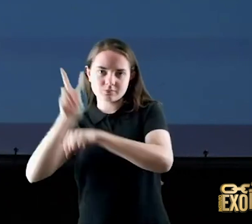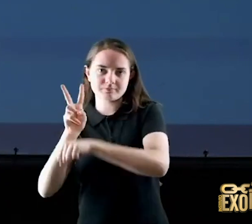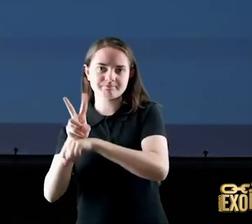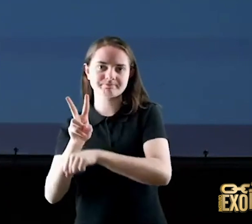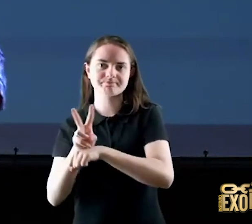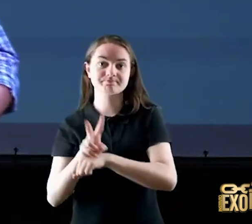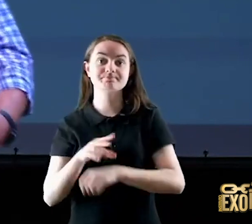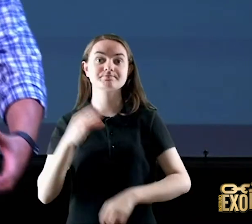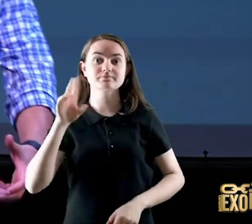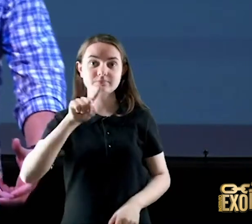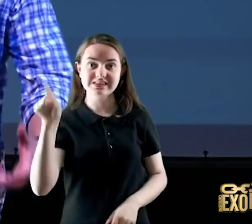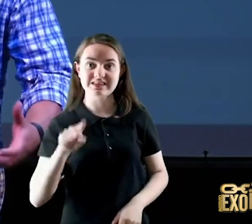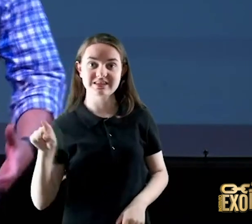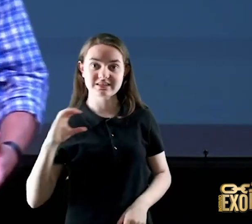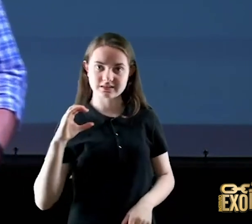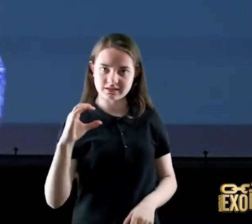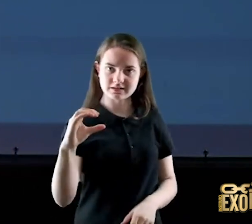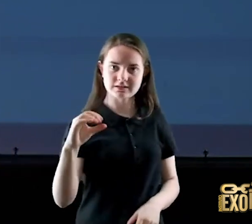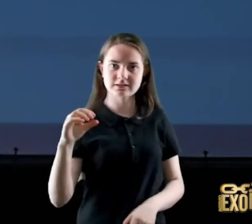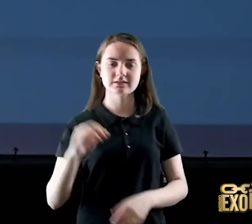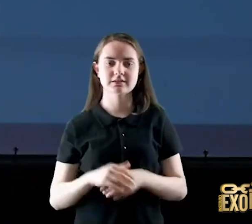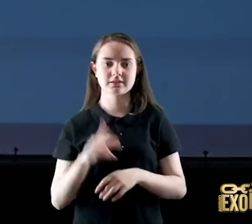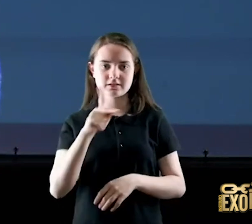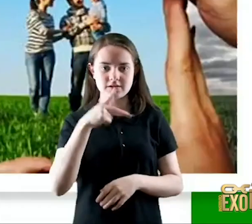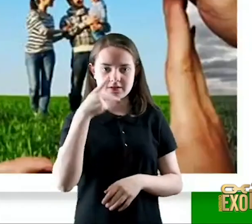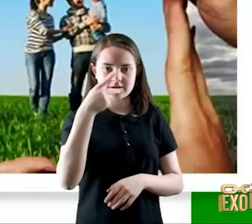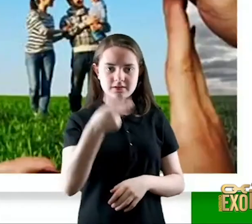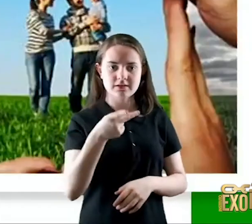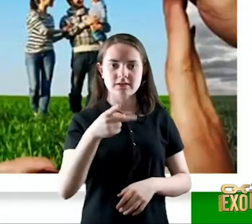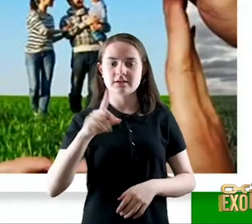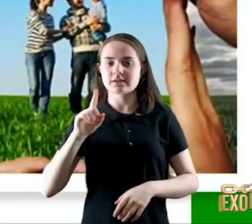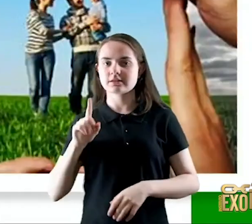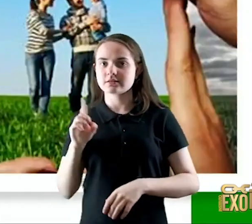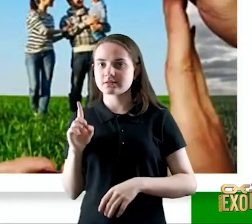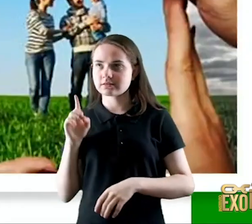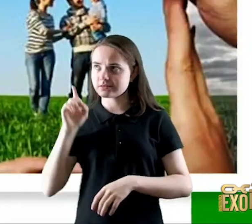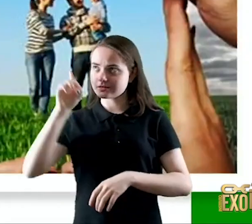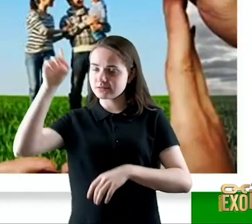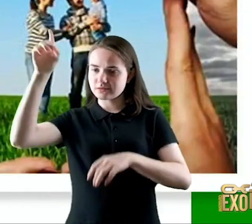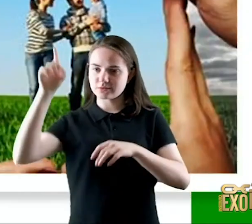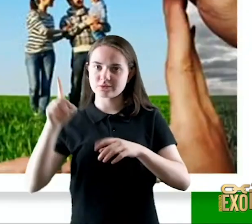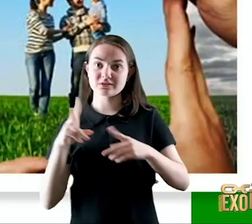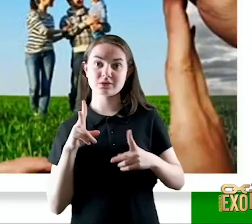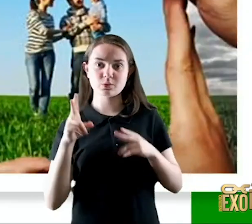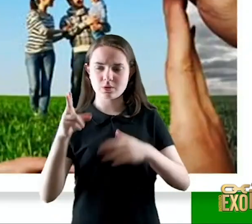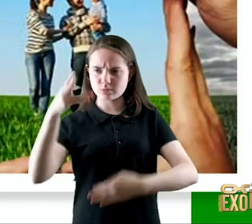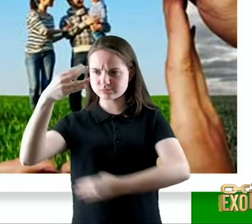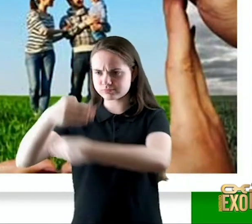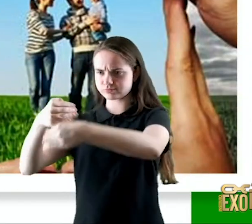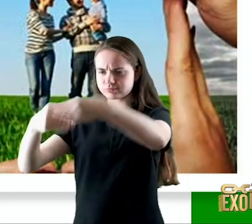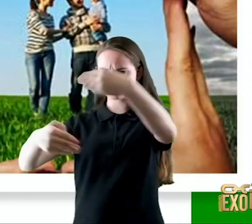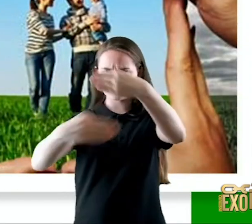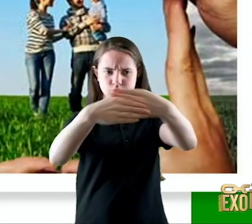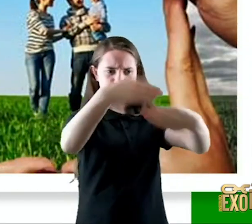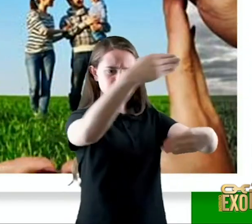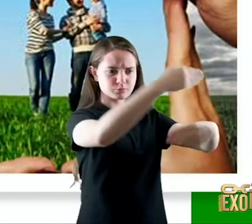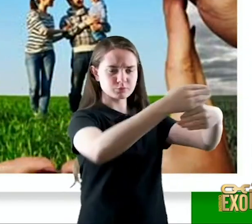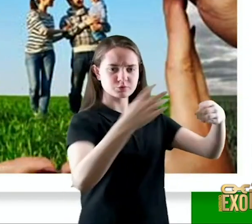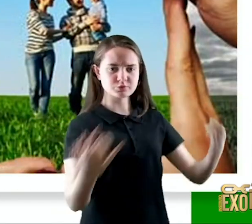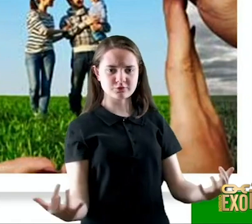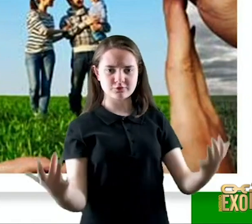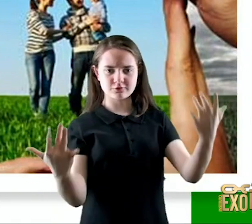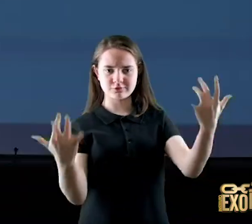mesmo serei para ela um muro de fogo ao seu redor declaro o Senhor e dentro dela serei sua glória